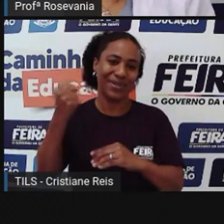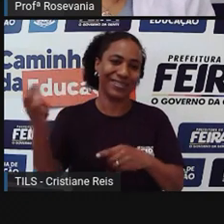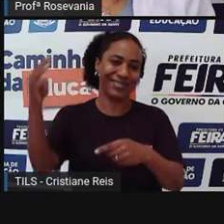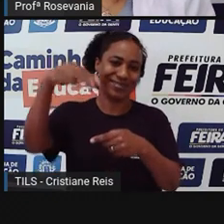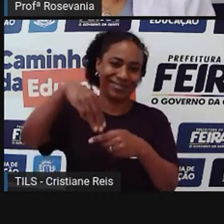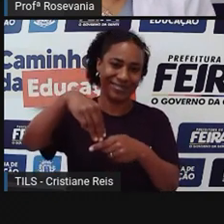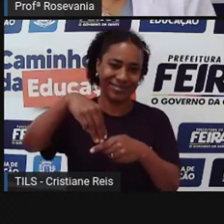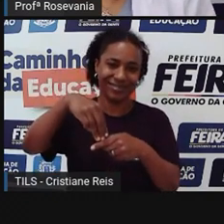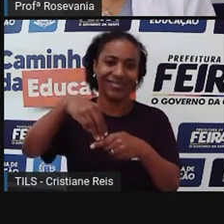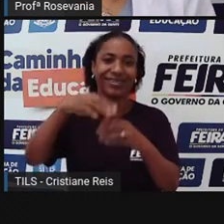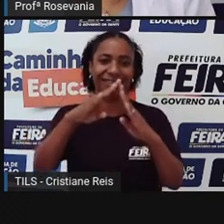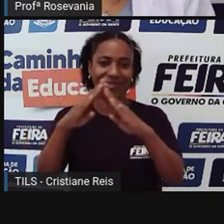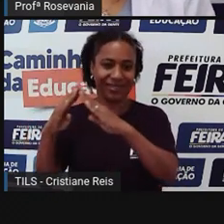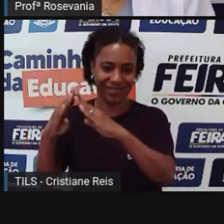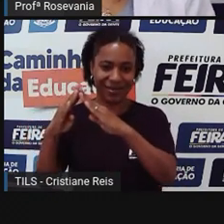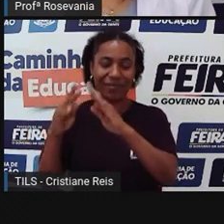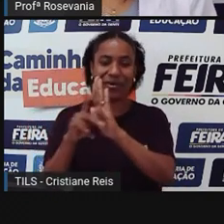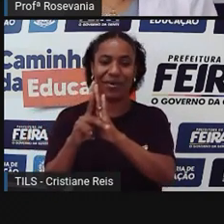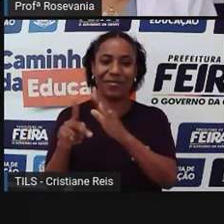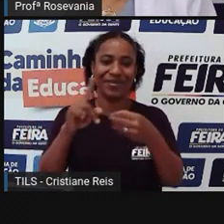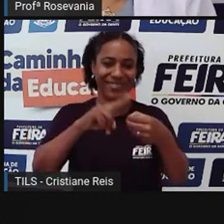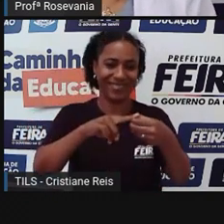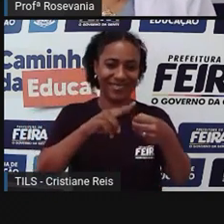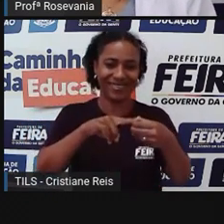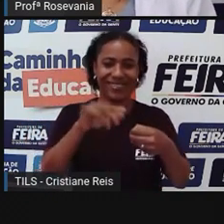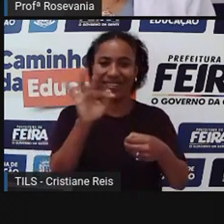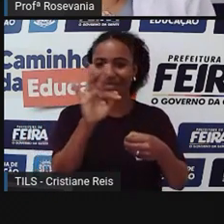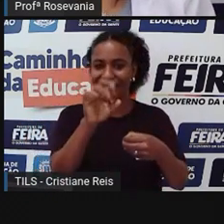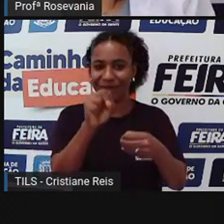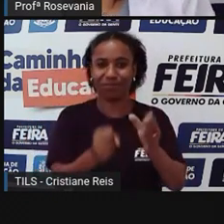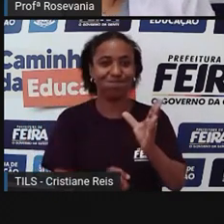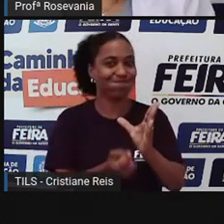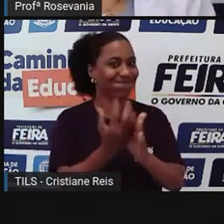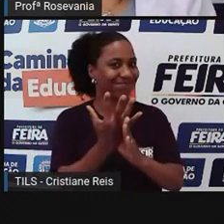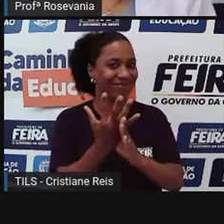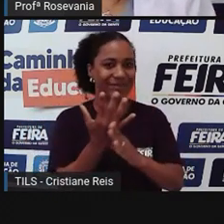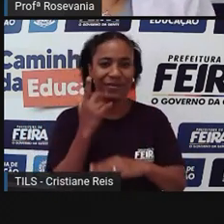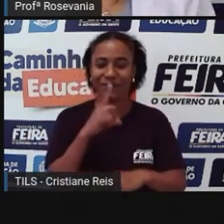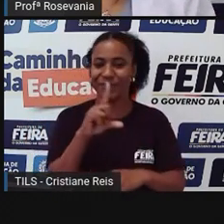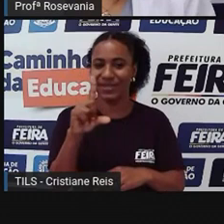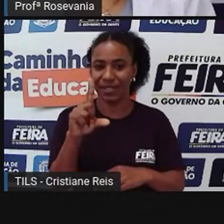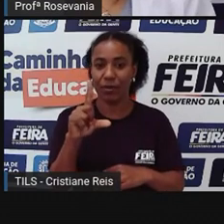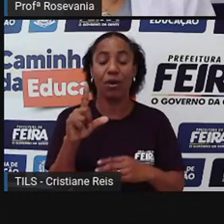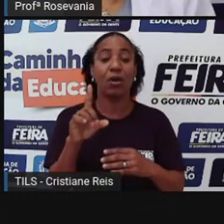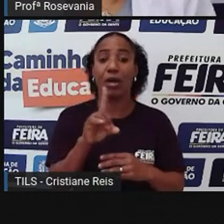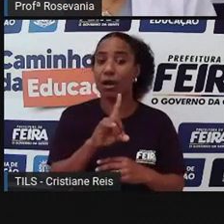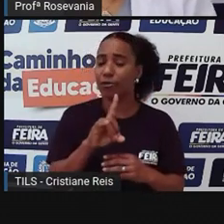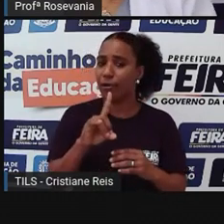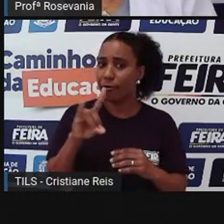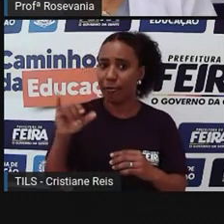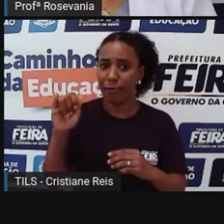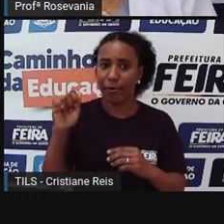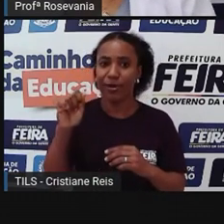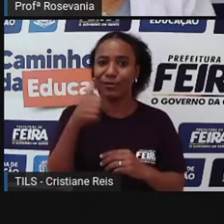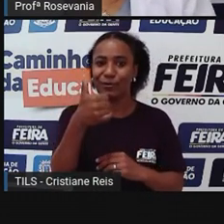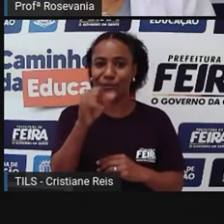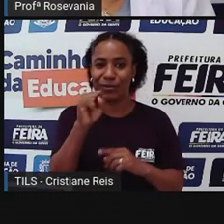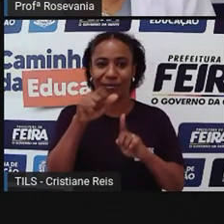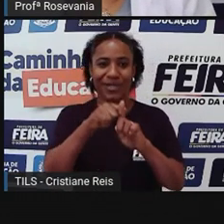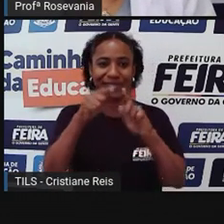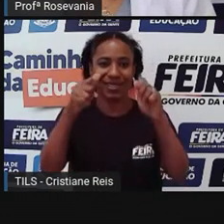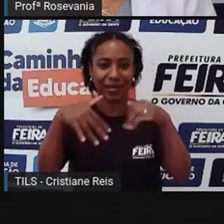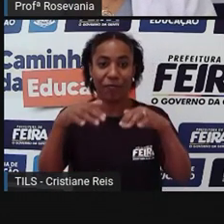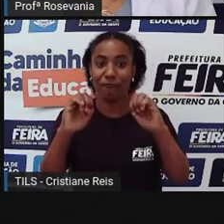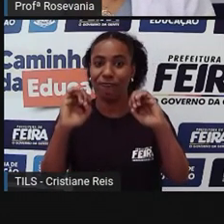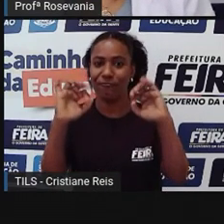condição de município. Por isso, a gente comemora o aniversário da cidade no dia 18 de setembro,